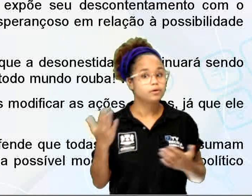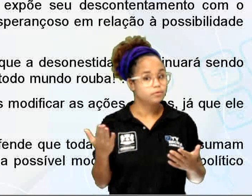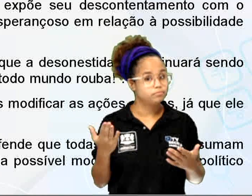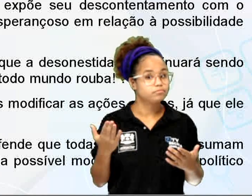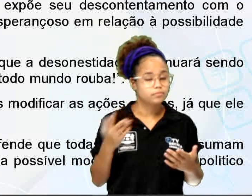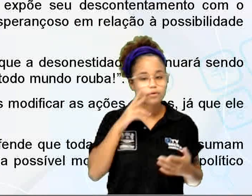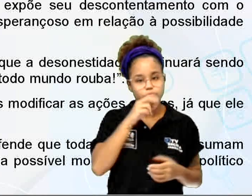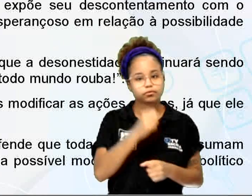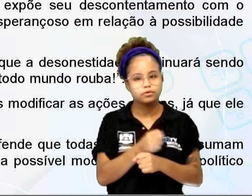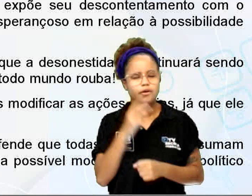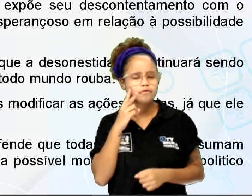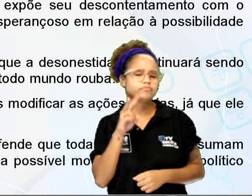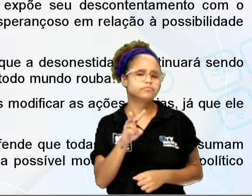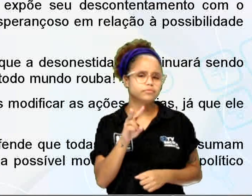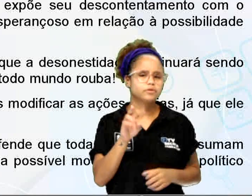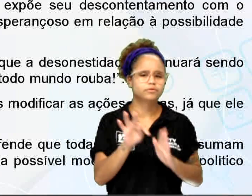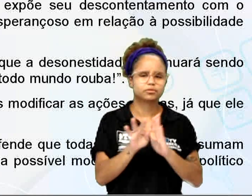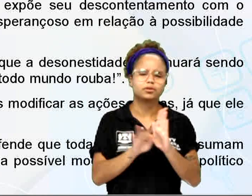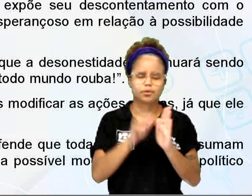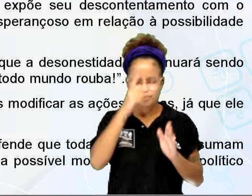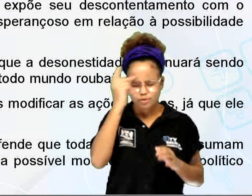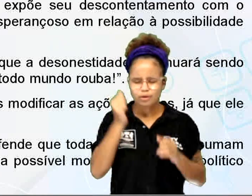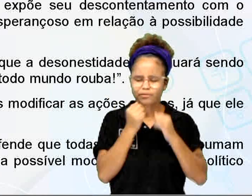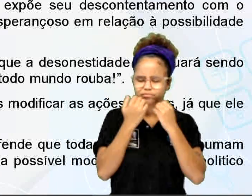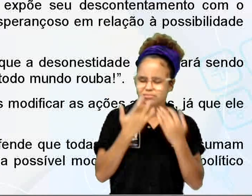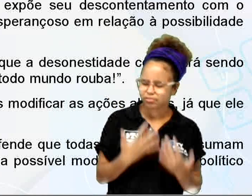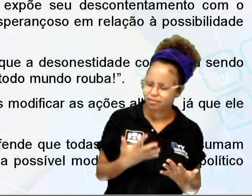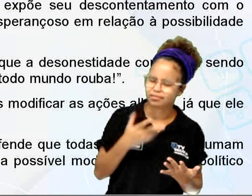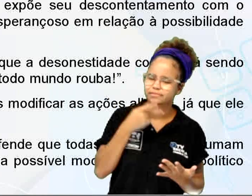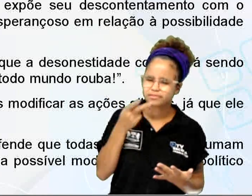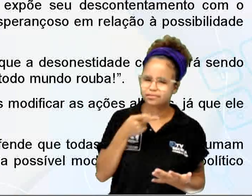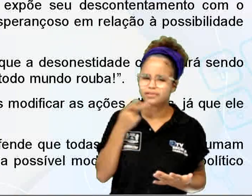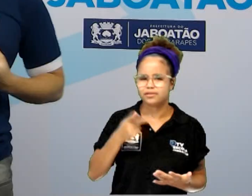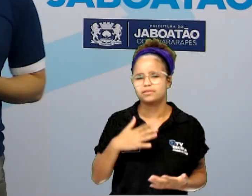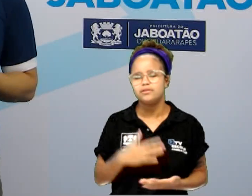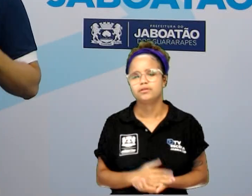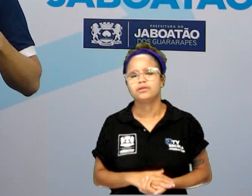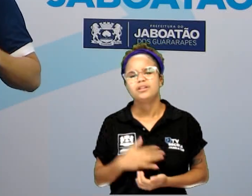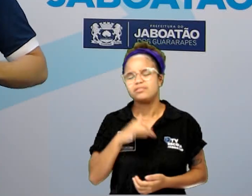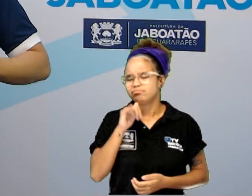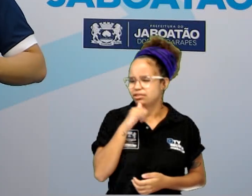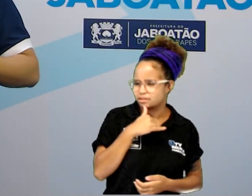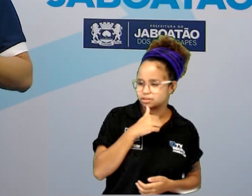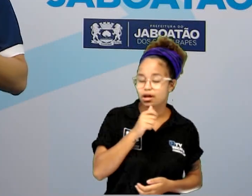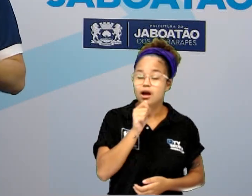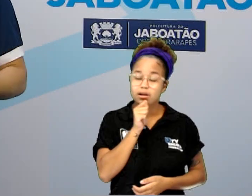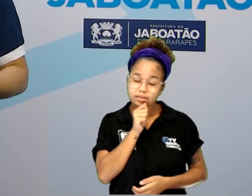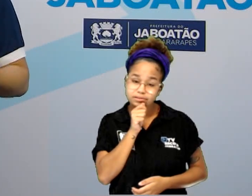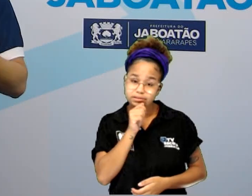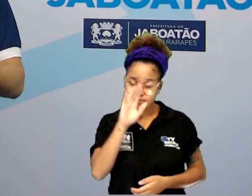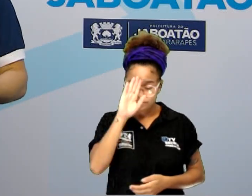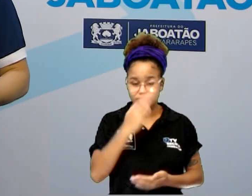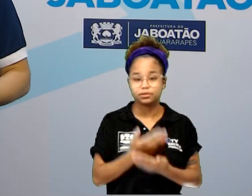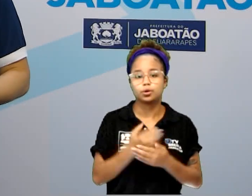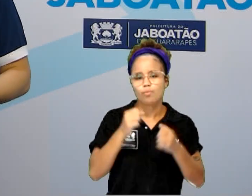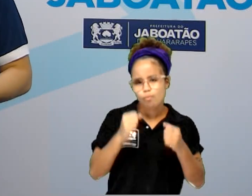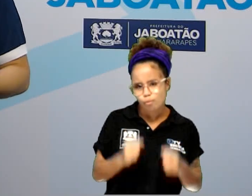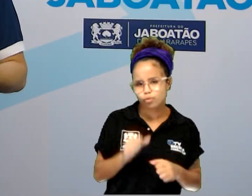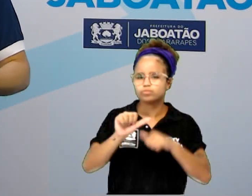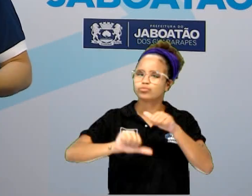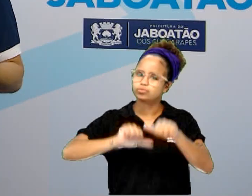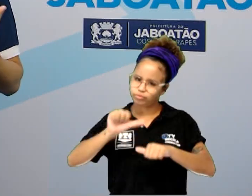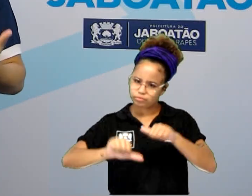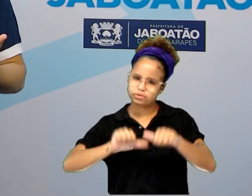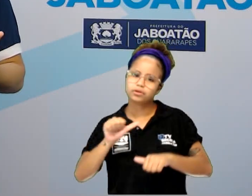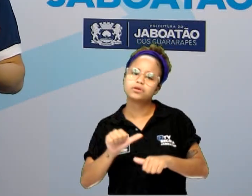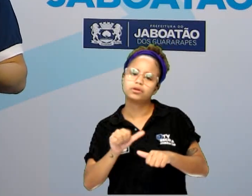A gente realmente vê isso aí que ela desabafa e que, apesar de estar descontente, ainda acredita que pode haver uma melhora. E o